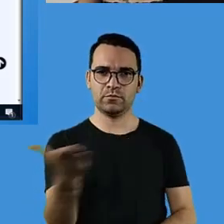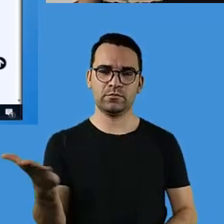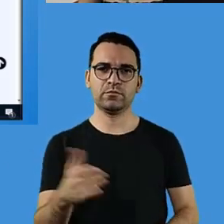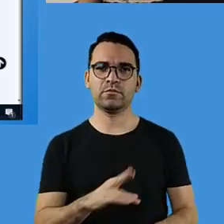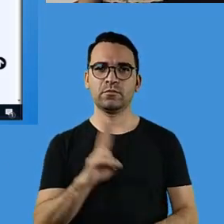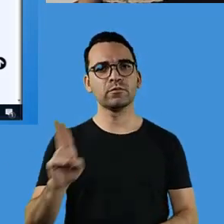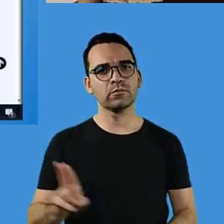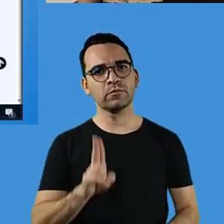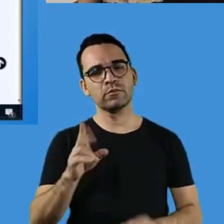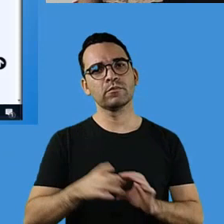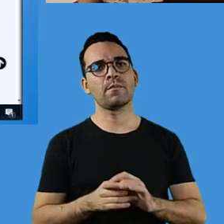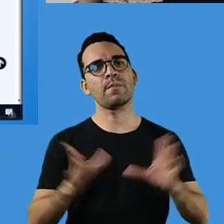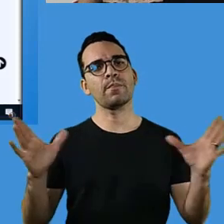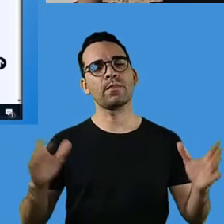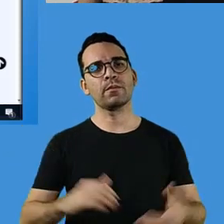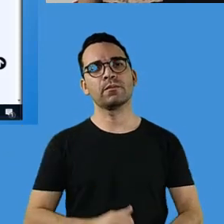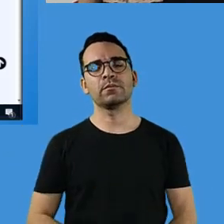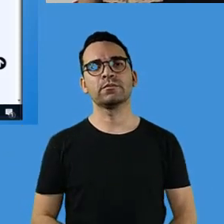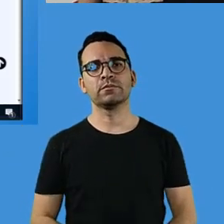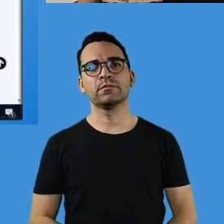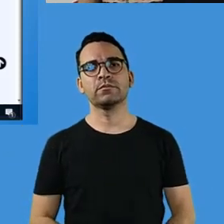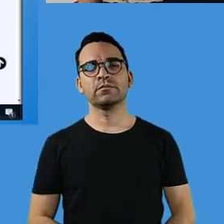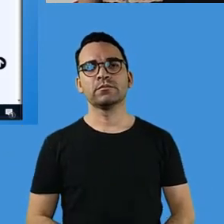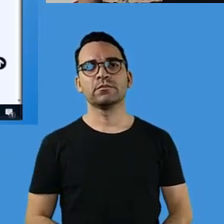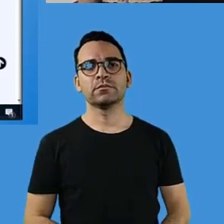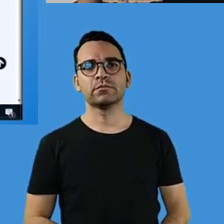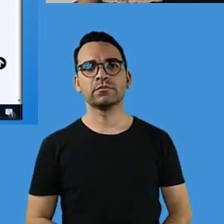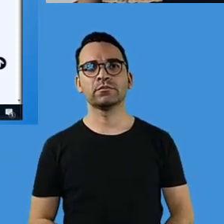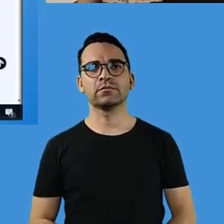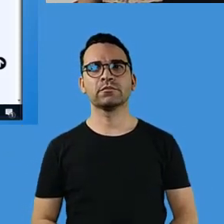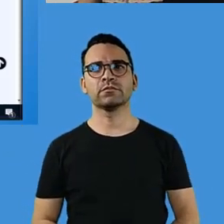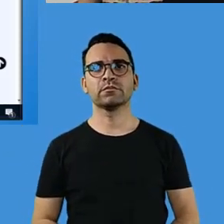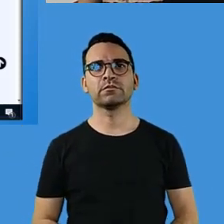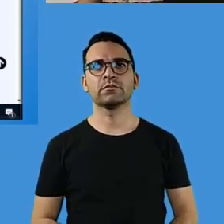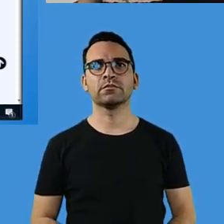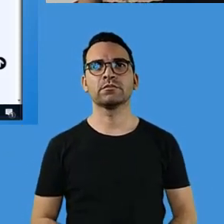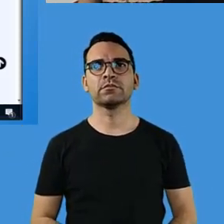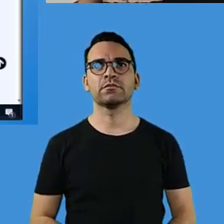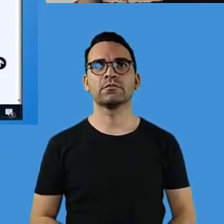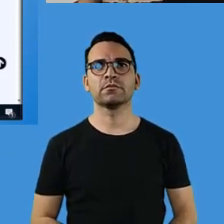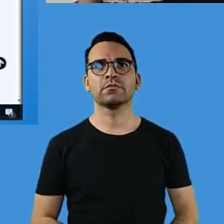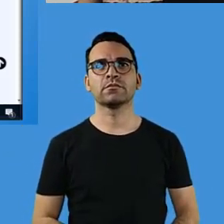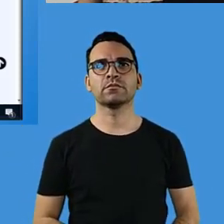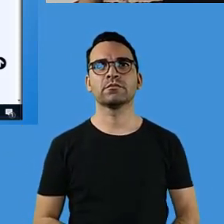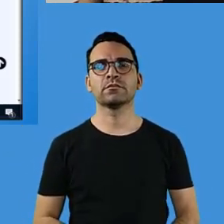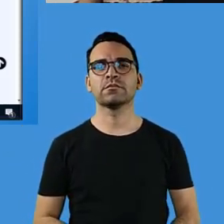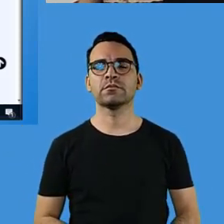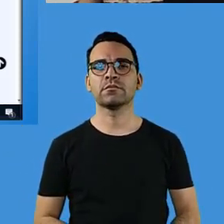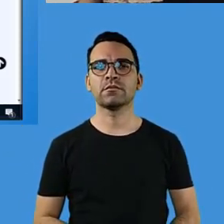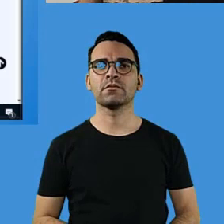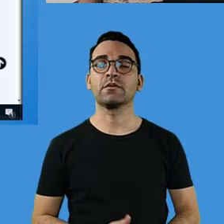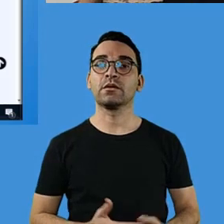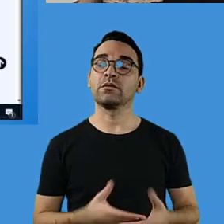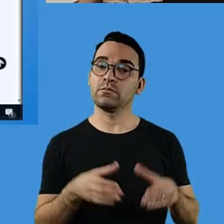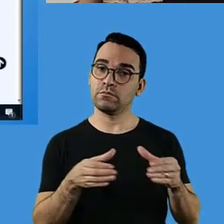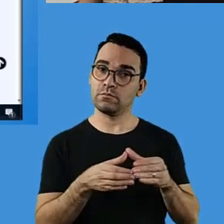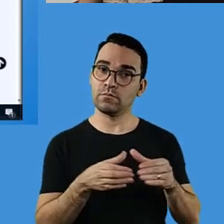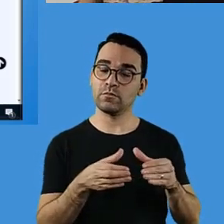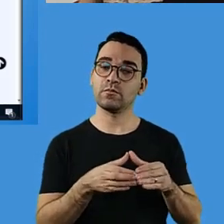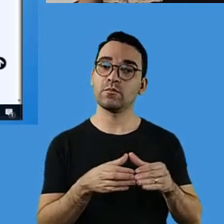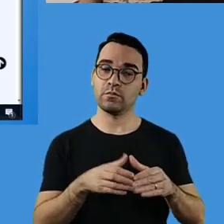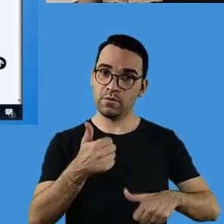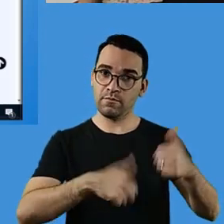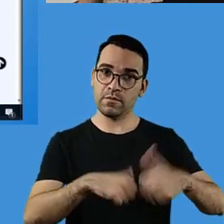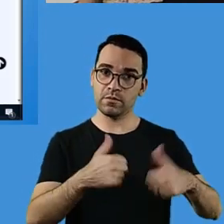tá? E, então, a divisão de avaliação se coloca à disposição para ajudar